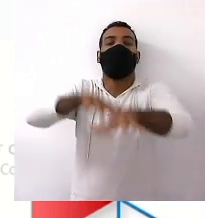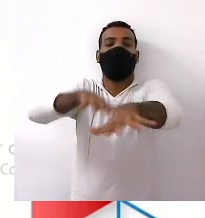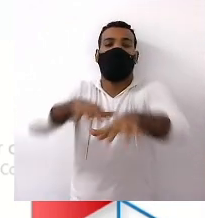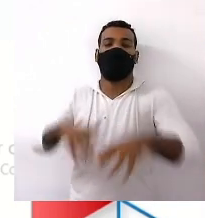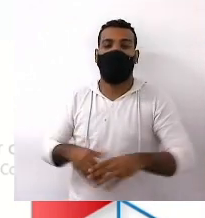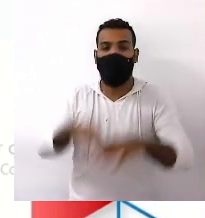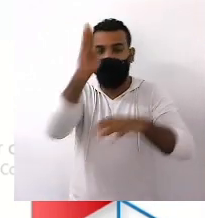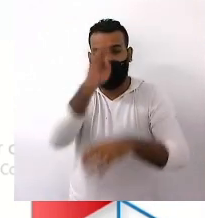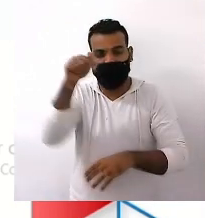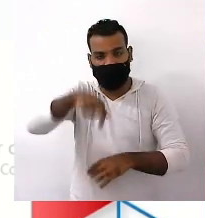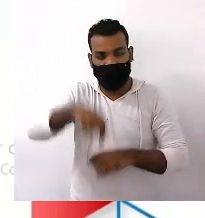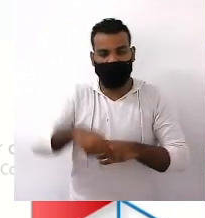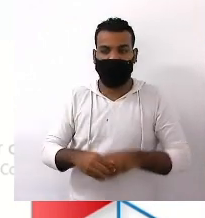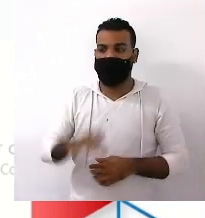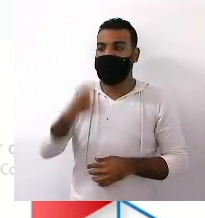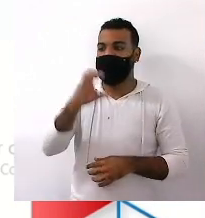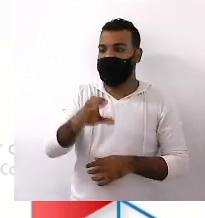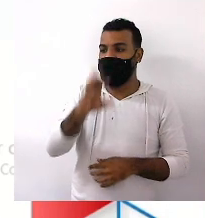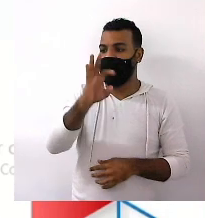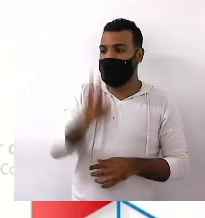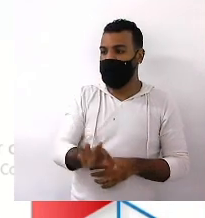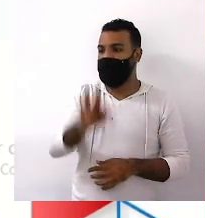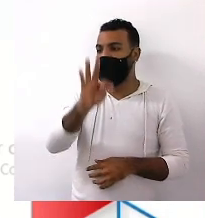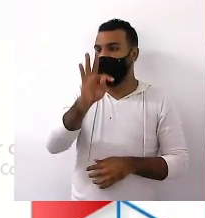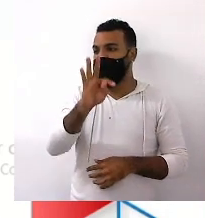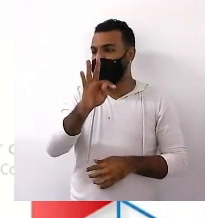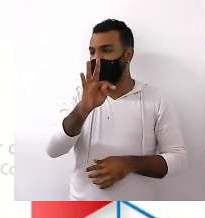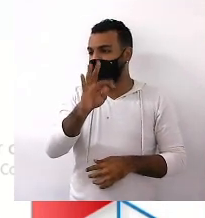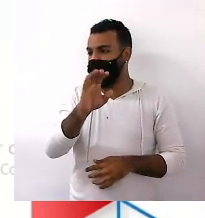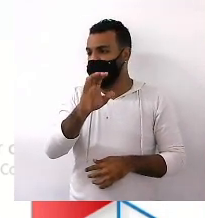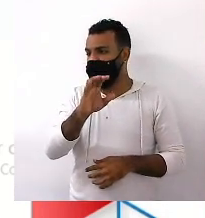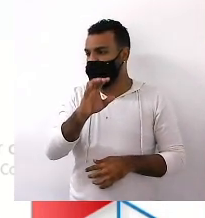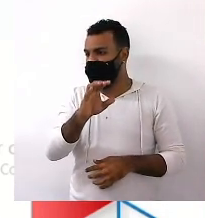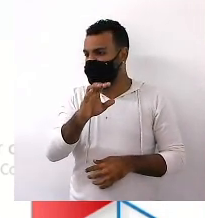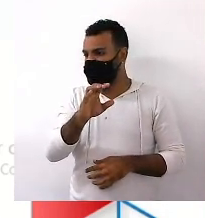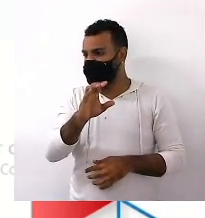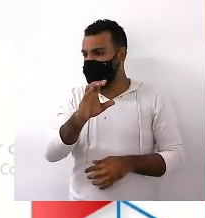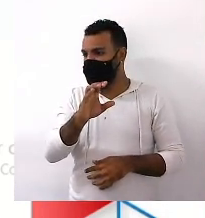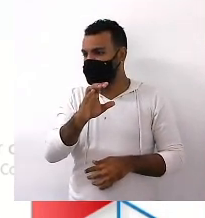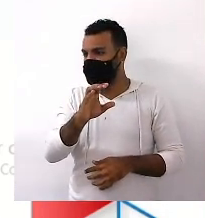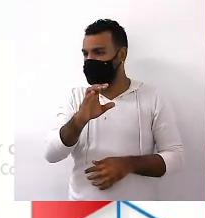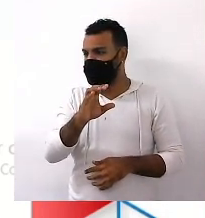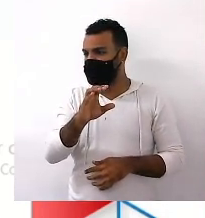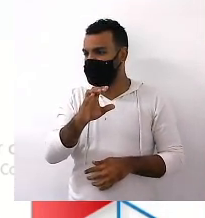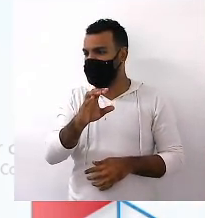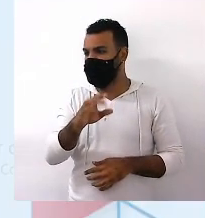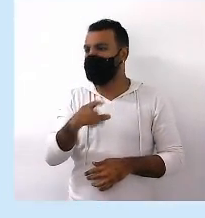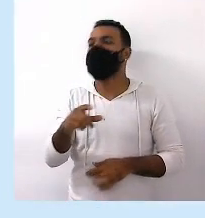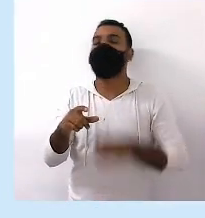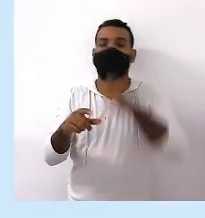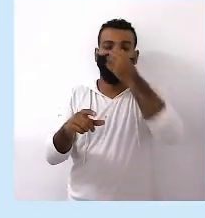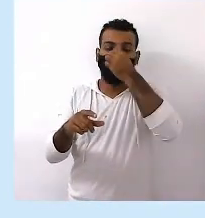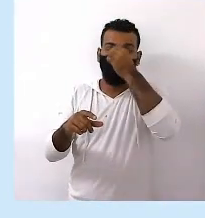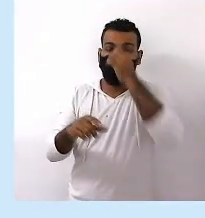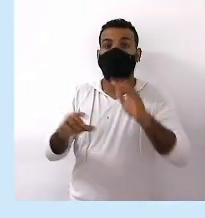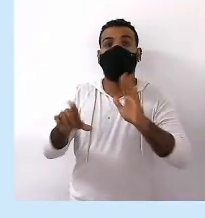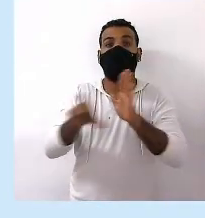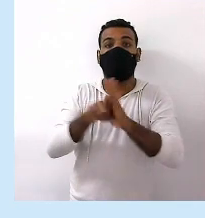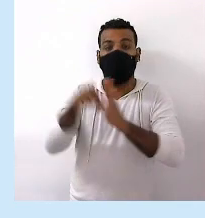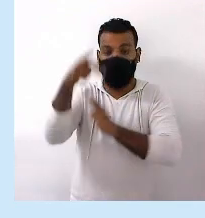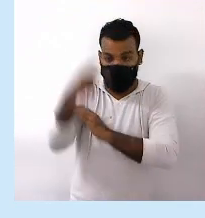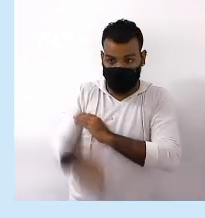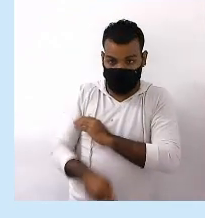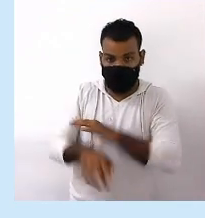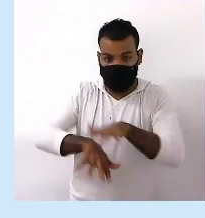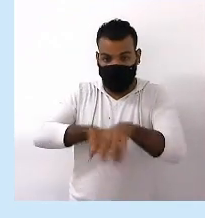Trânsito Brasileiro O CTB Quer dizer Esse código de trânsito São as leis Que regem O nosso trânsito